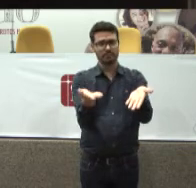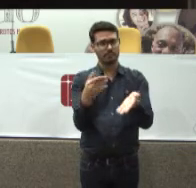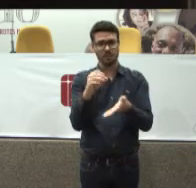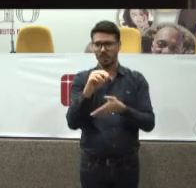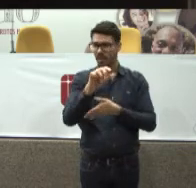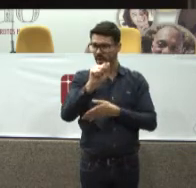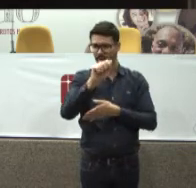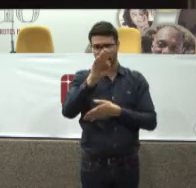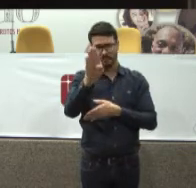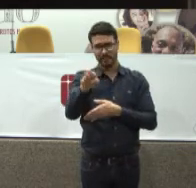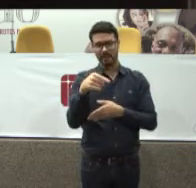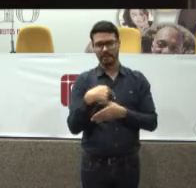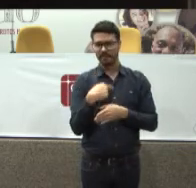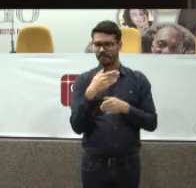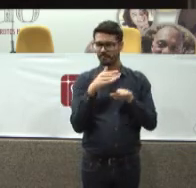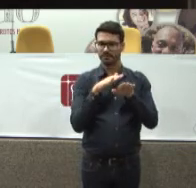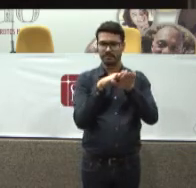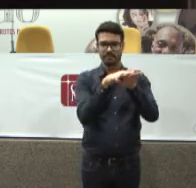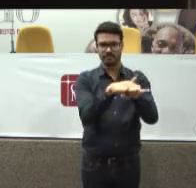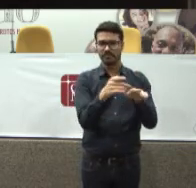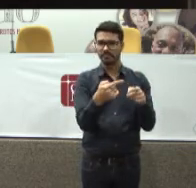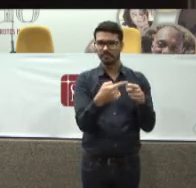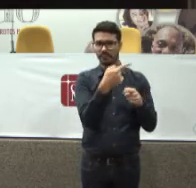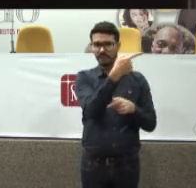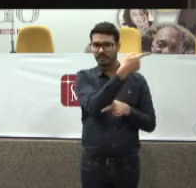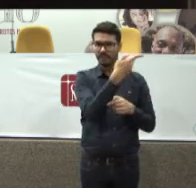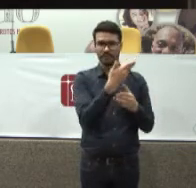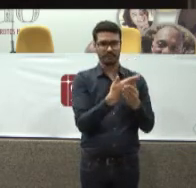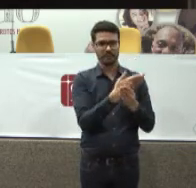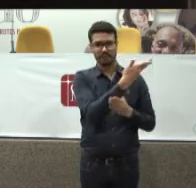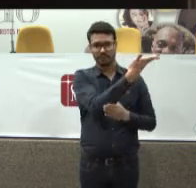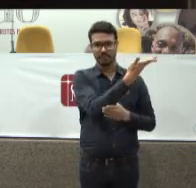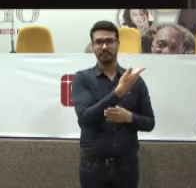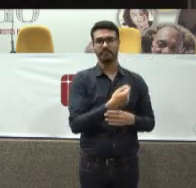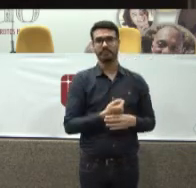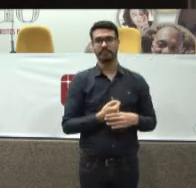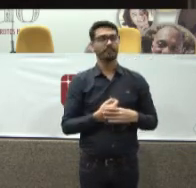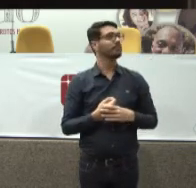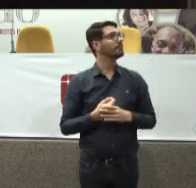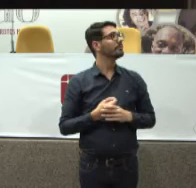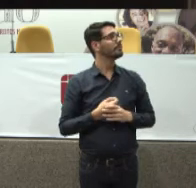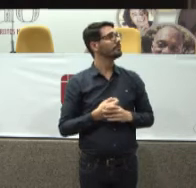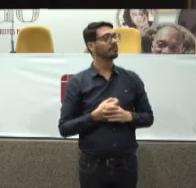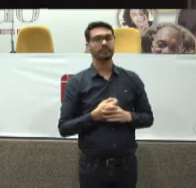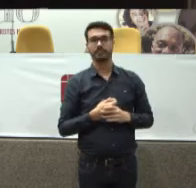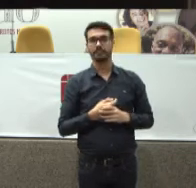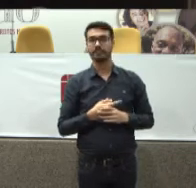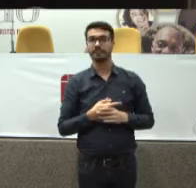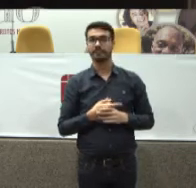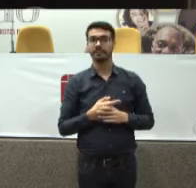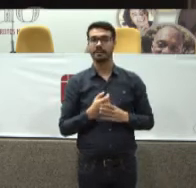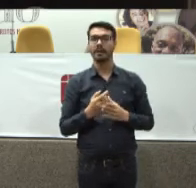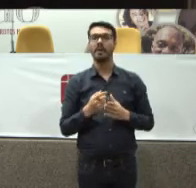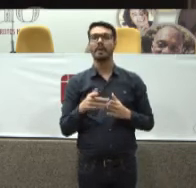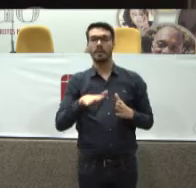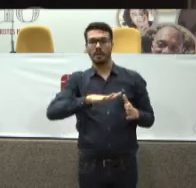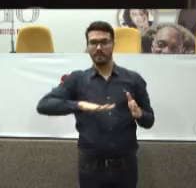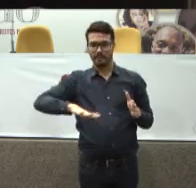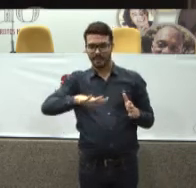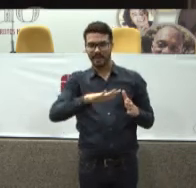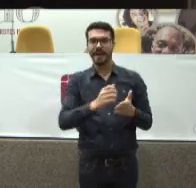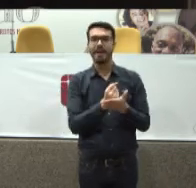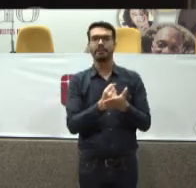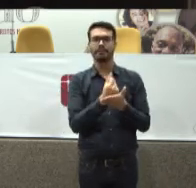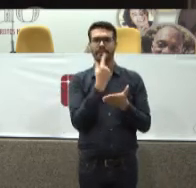AB O que fosse Porque Chegou a esse ponto Não é? Então É um mercado Que está muito Muito